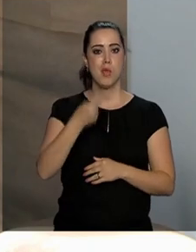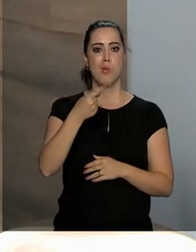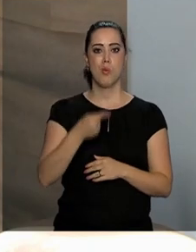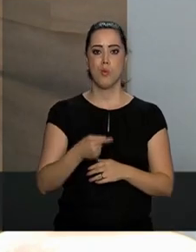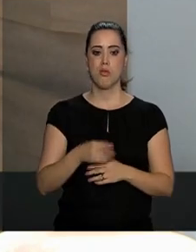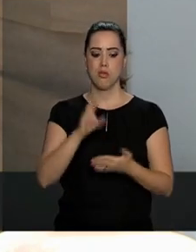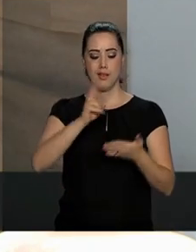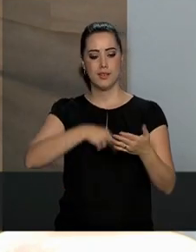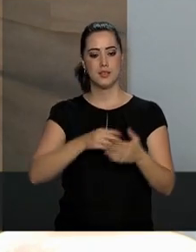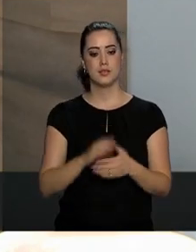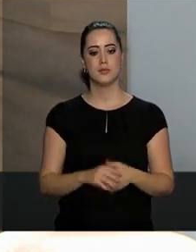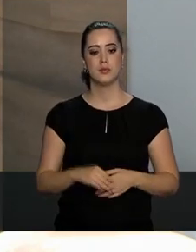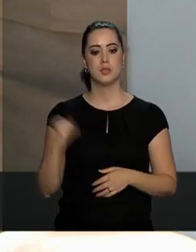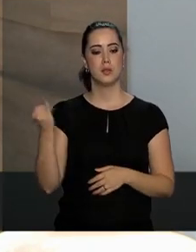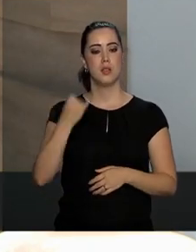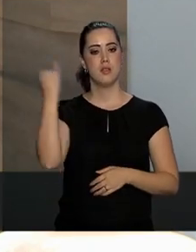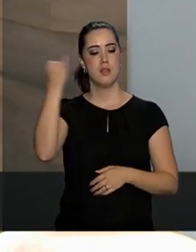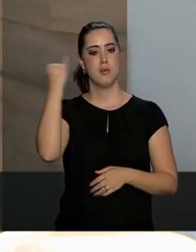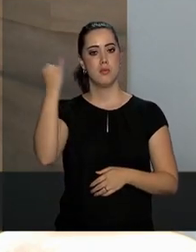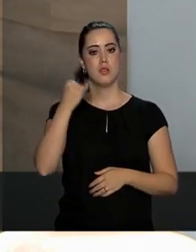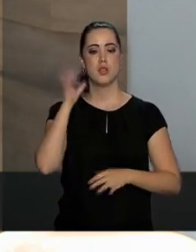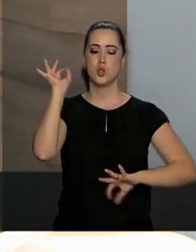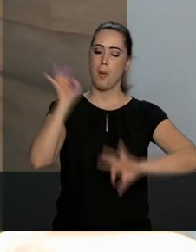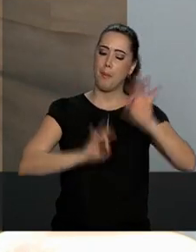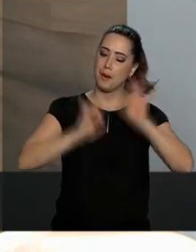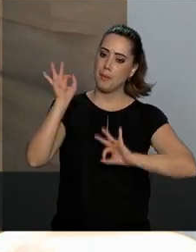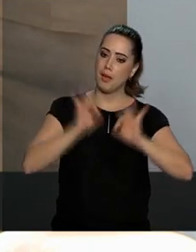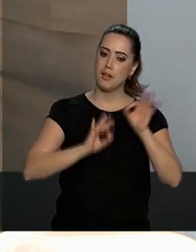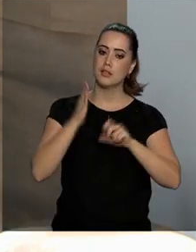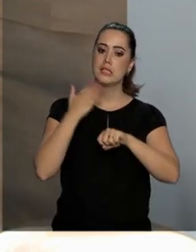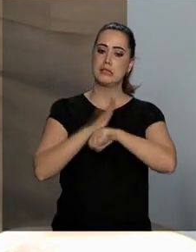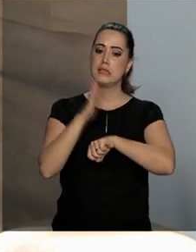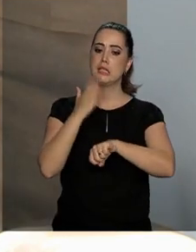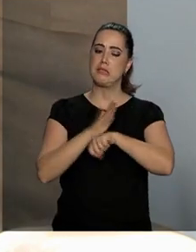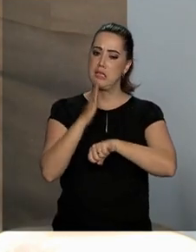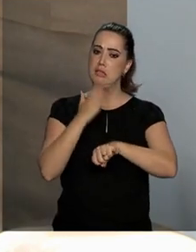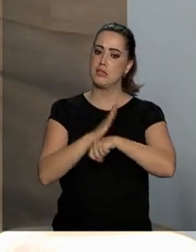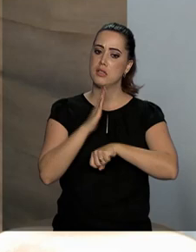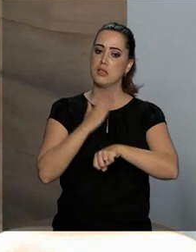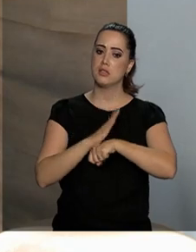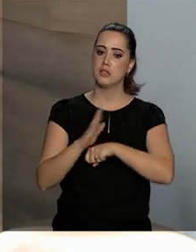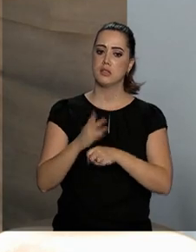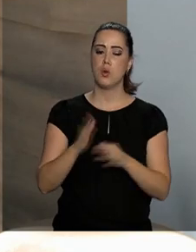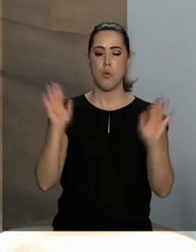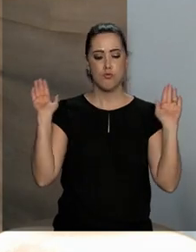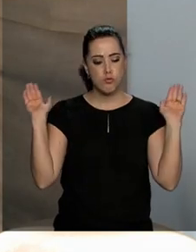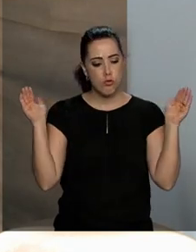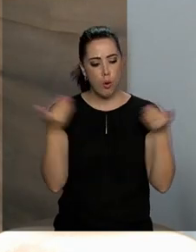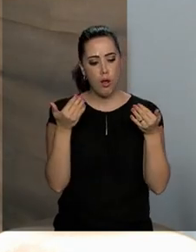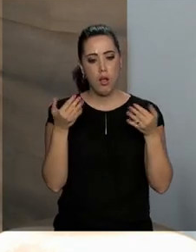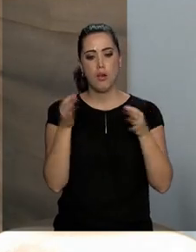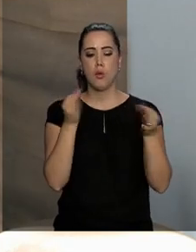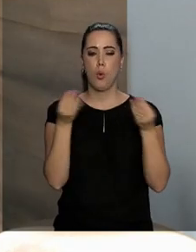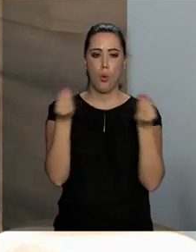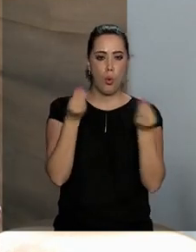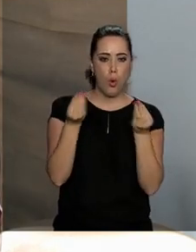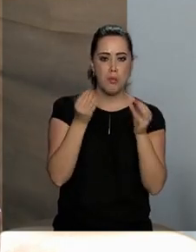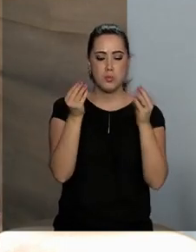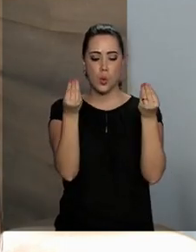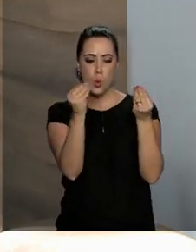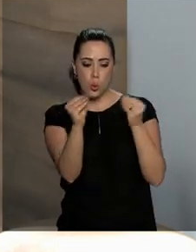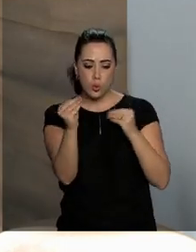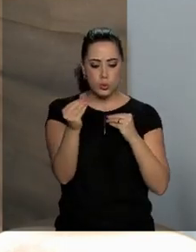É importante você ter muita preparação, muito treino, focar sempre na estrutura dissertativa, que é muito